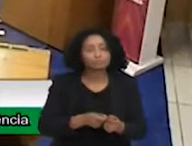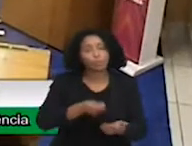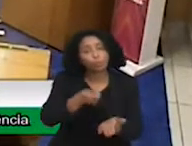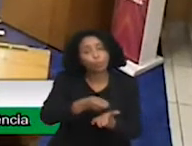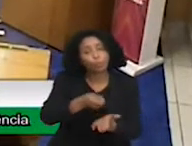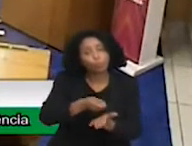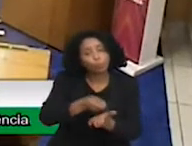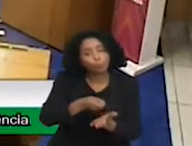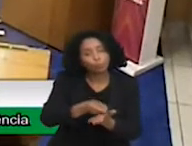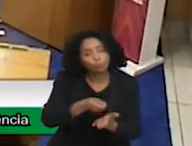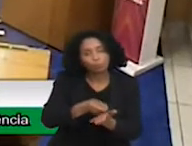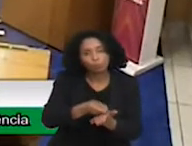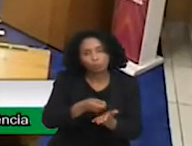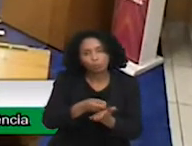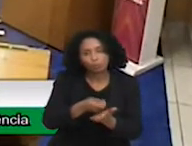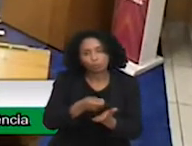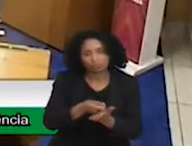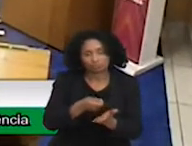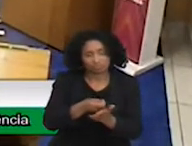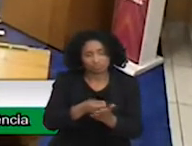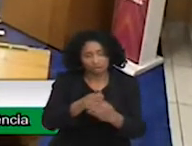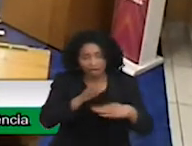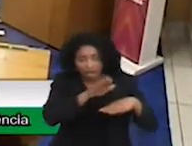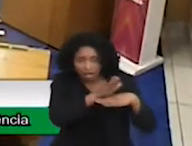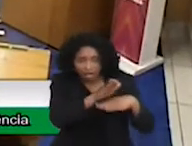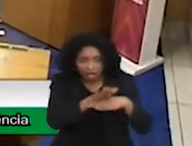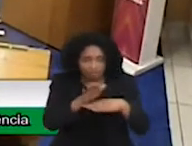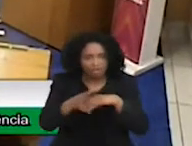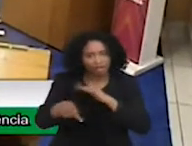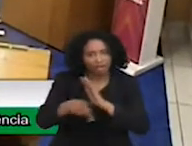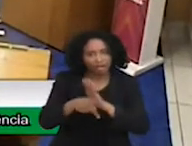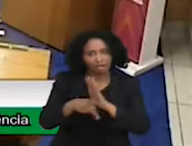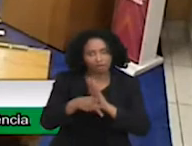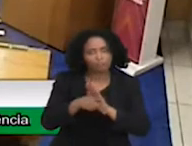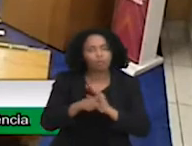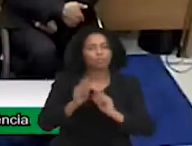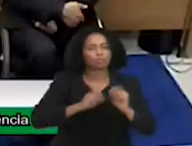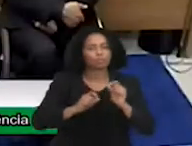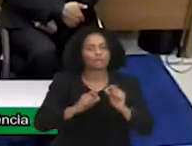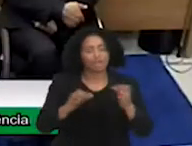suprir aquela demanda com plano terapêutico individual.